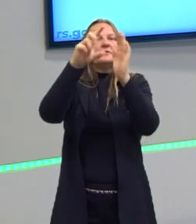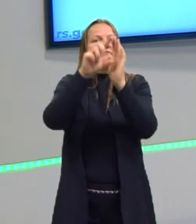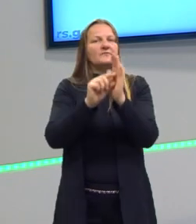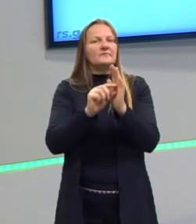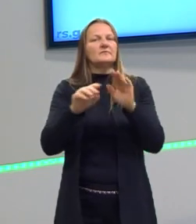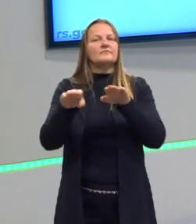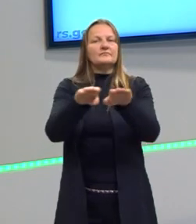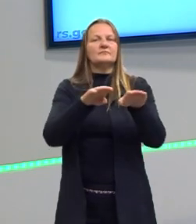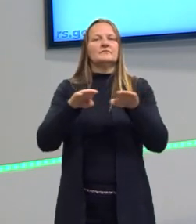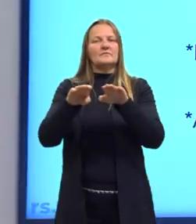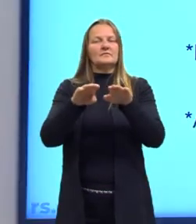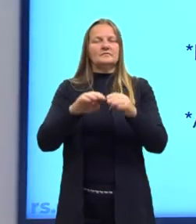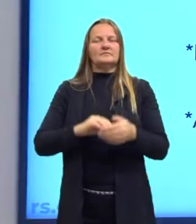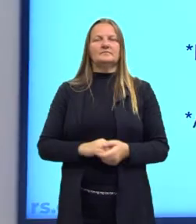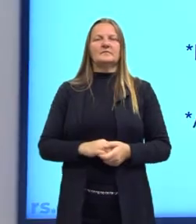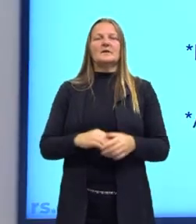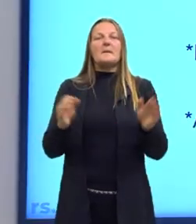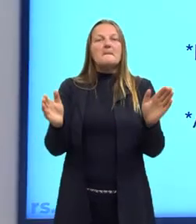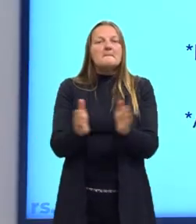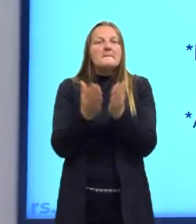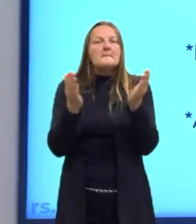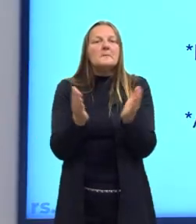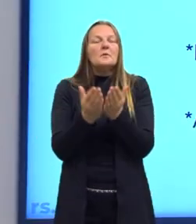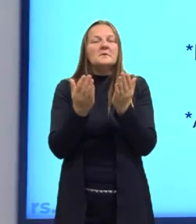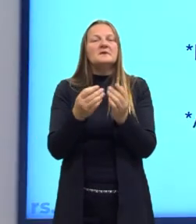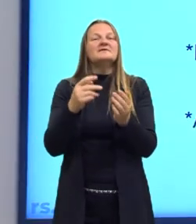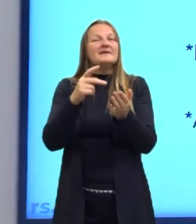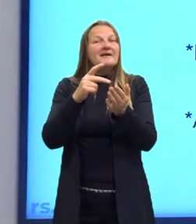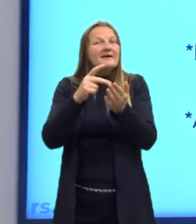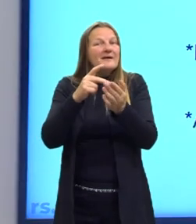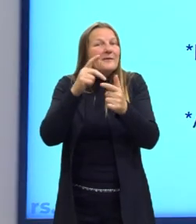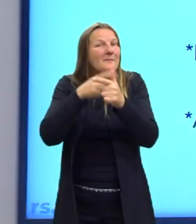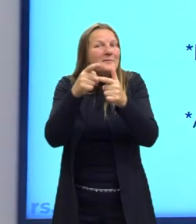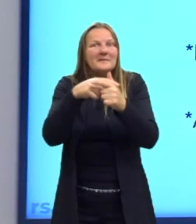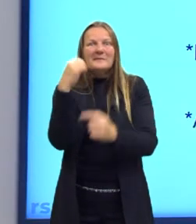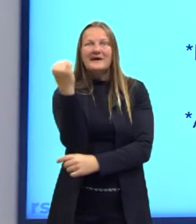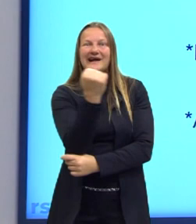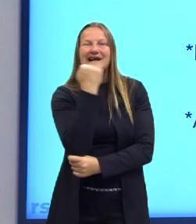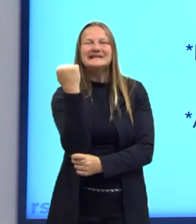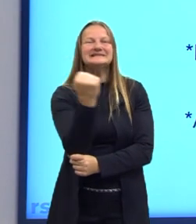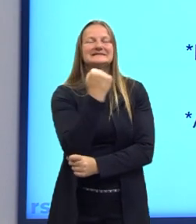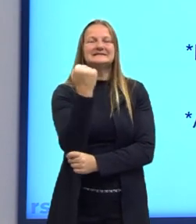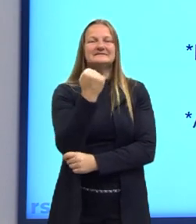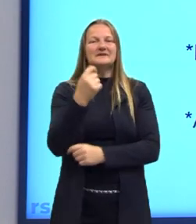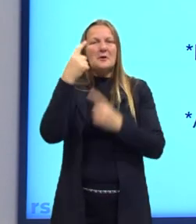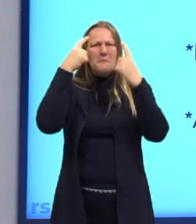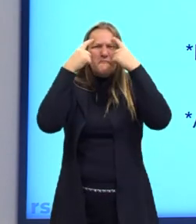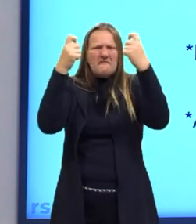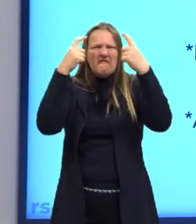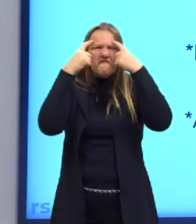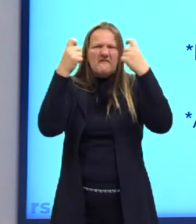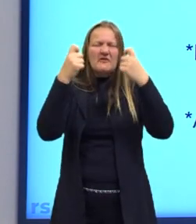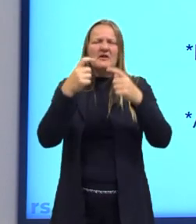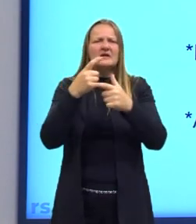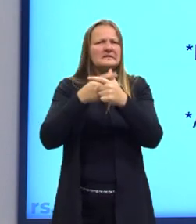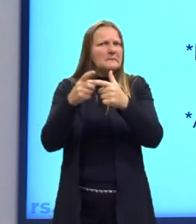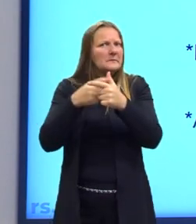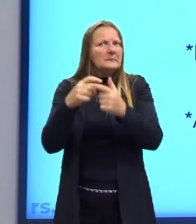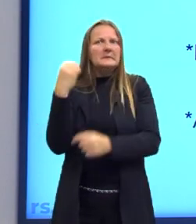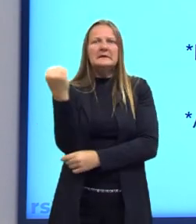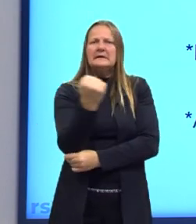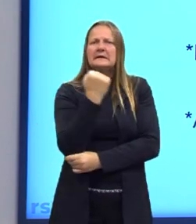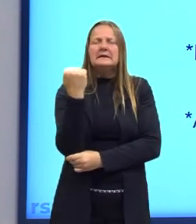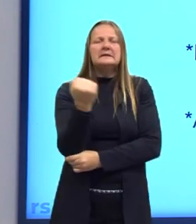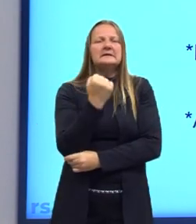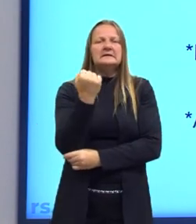tema da nossa aula. E a pobreza, então, se torna um problema público, porque a violência, a pobreza, ela acaba gerando